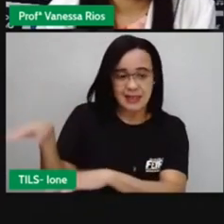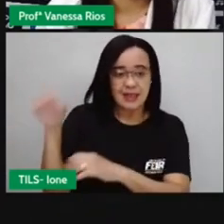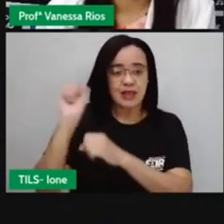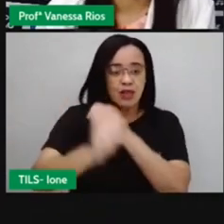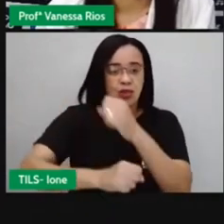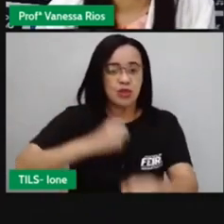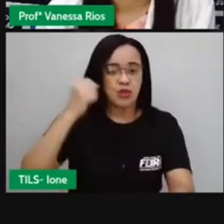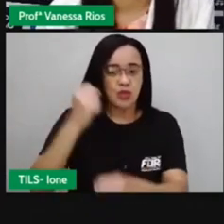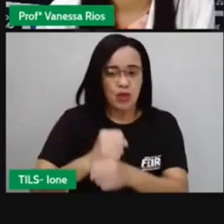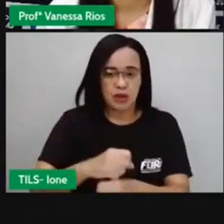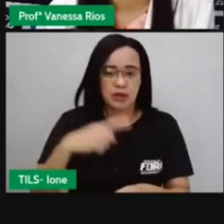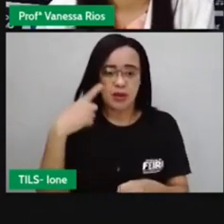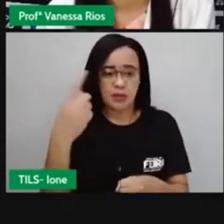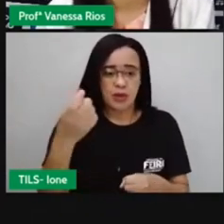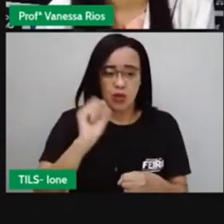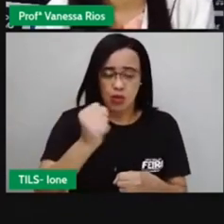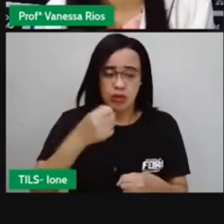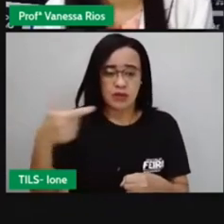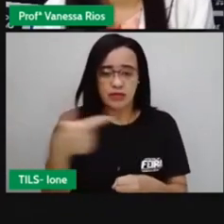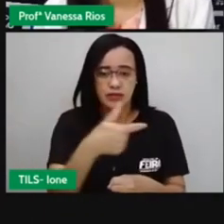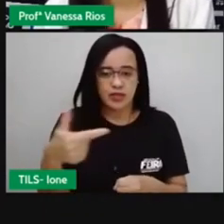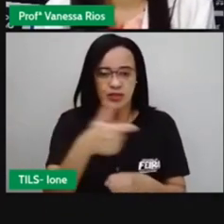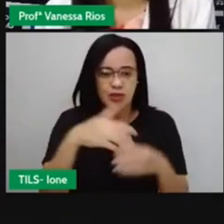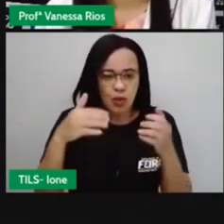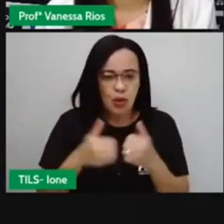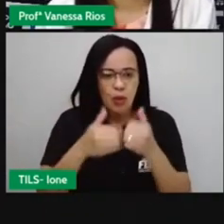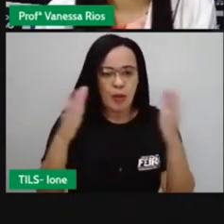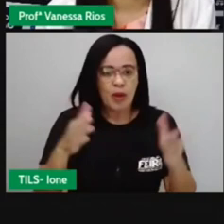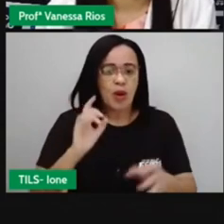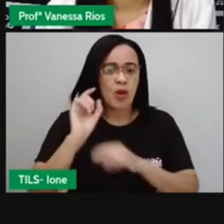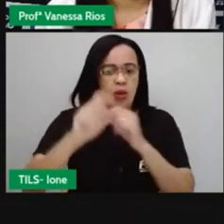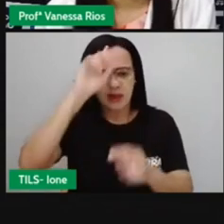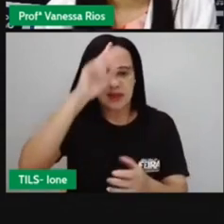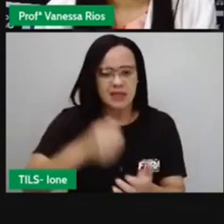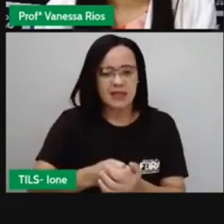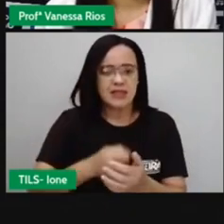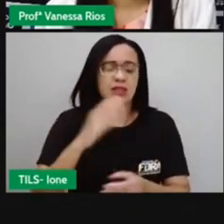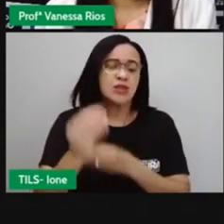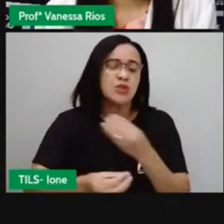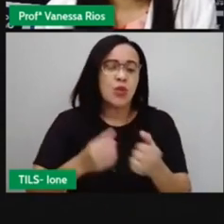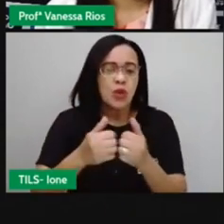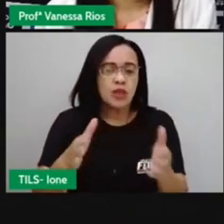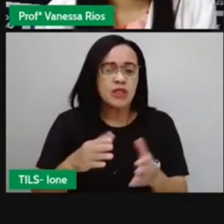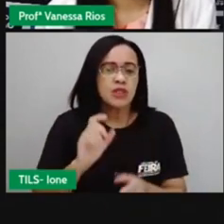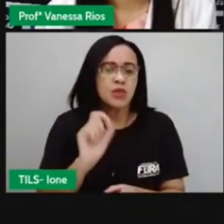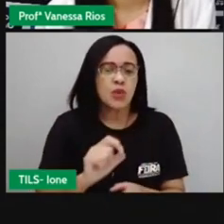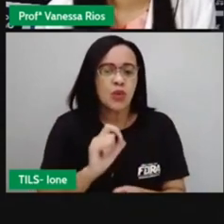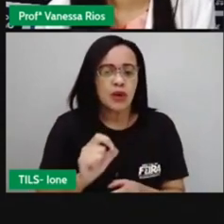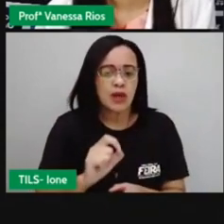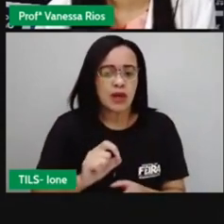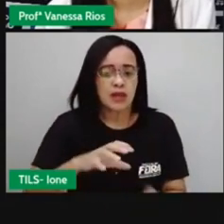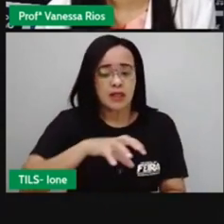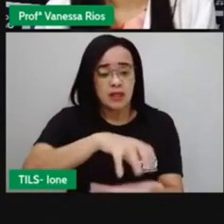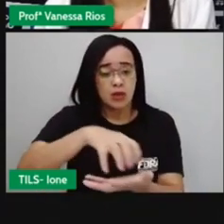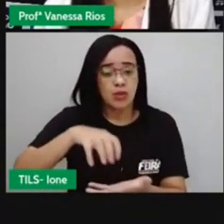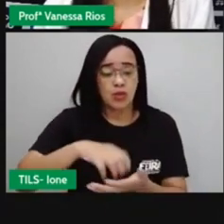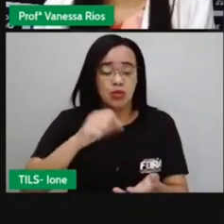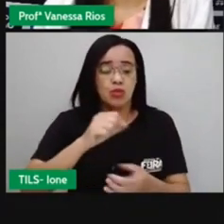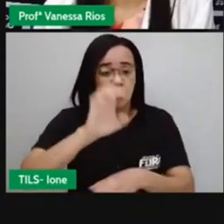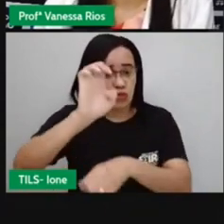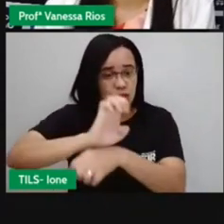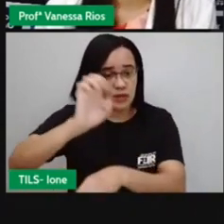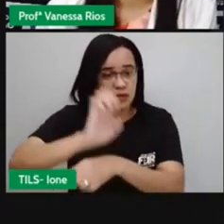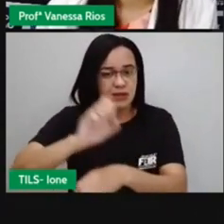decisivo para o início da organização do Estado brasileiro. Então, nesta data aí, de 7 de setembro de